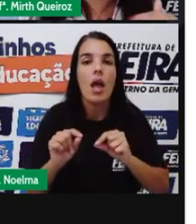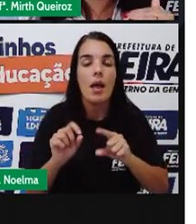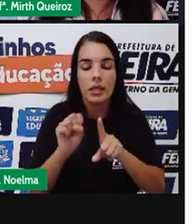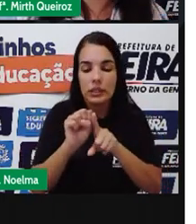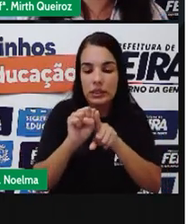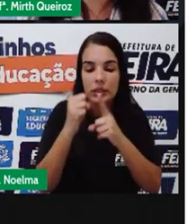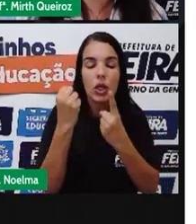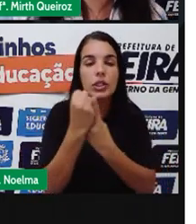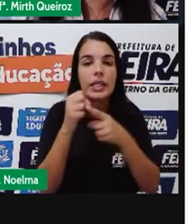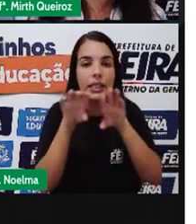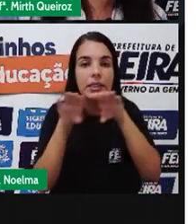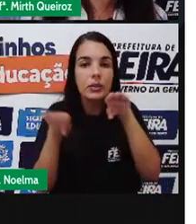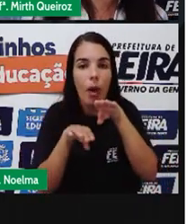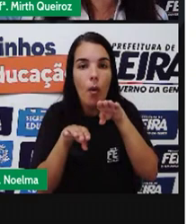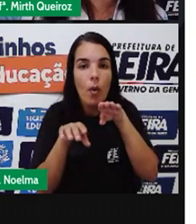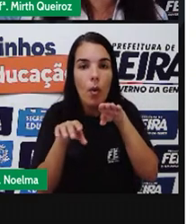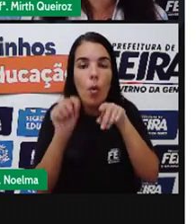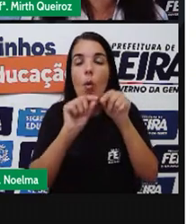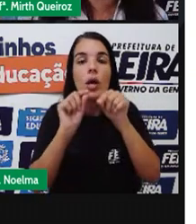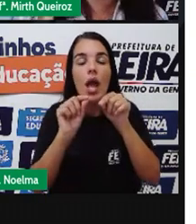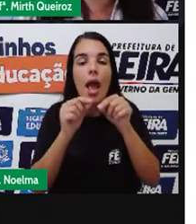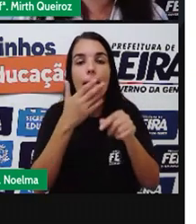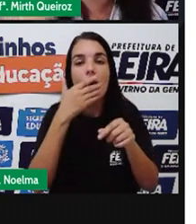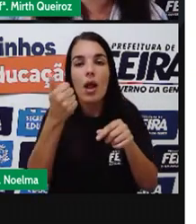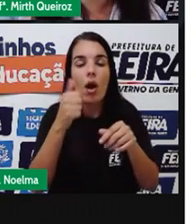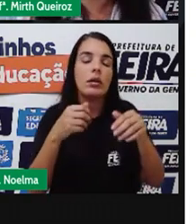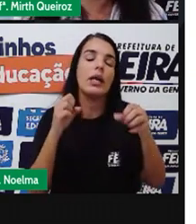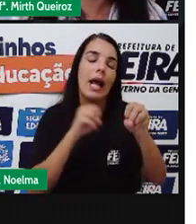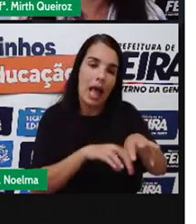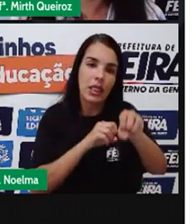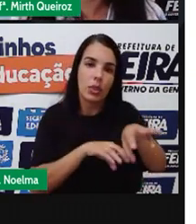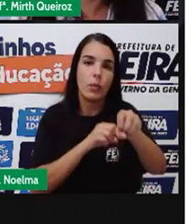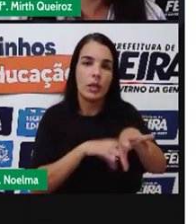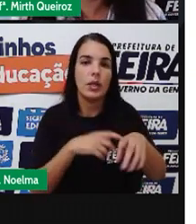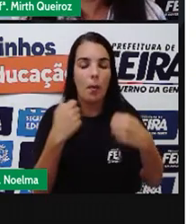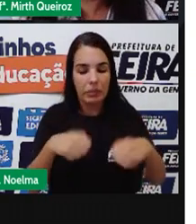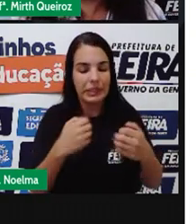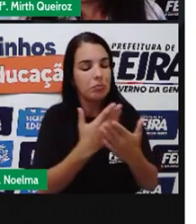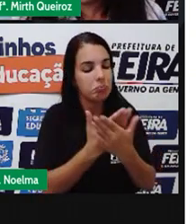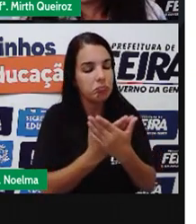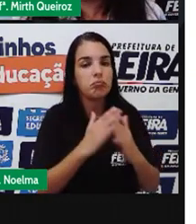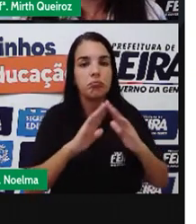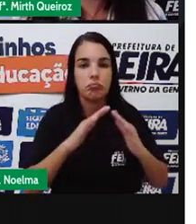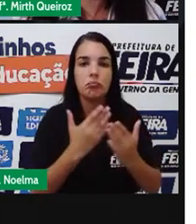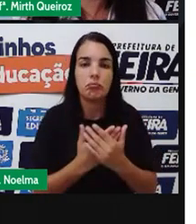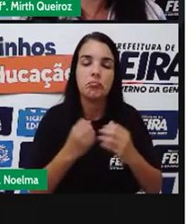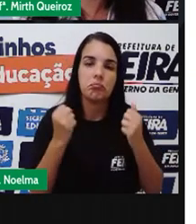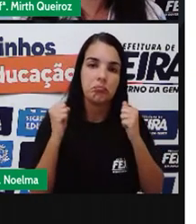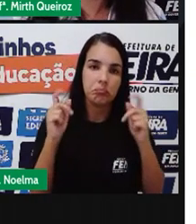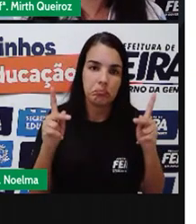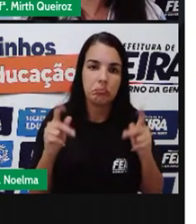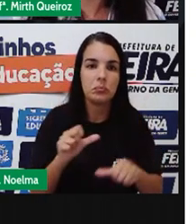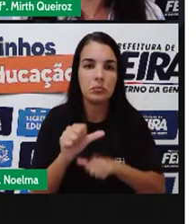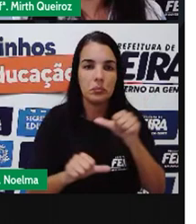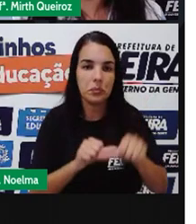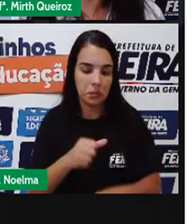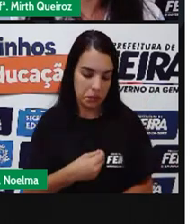sair Dessa situação Para essa situação Então a educação Ela acaba Por transformar Vidas